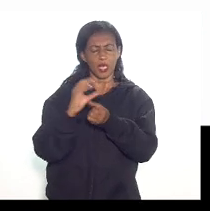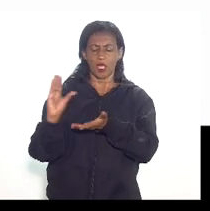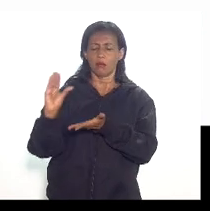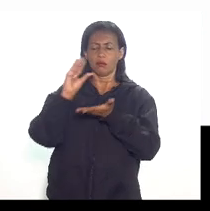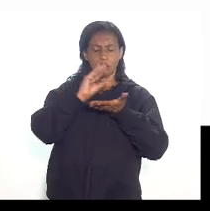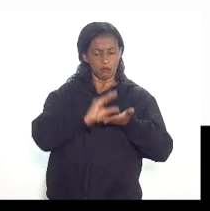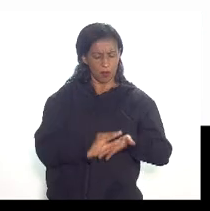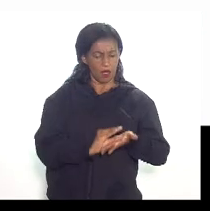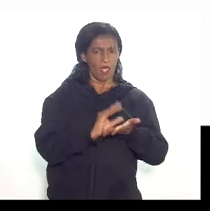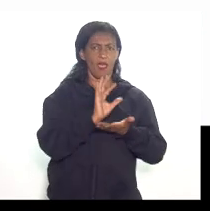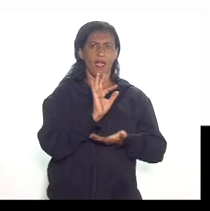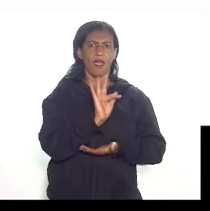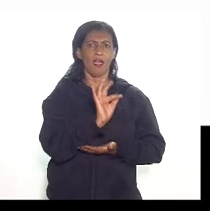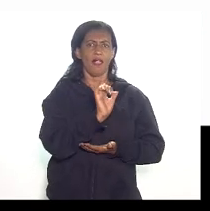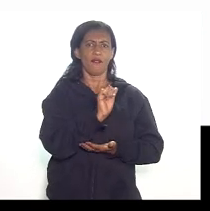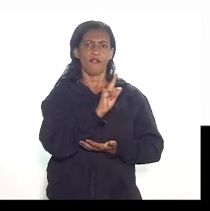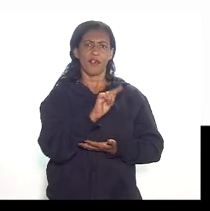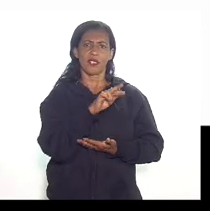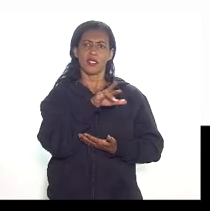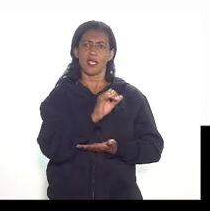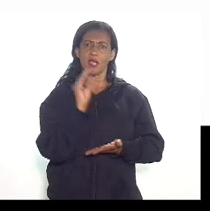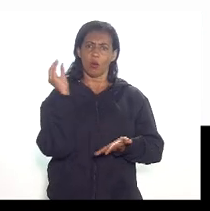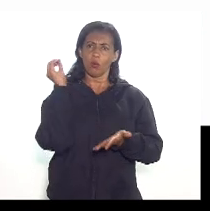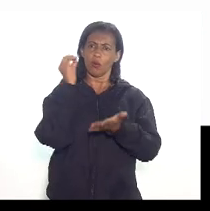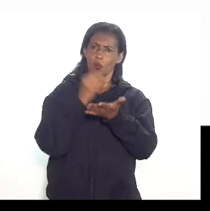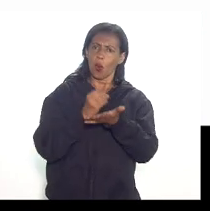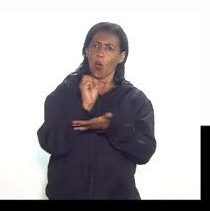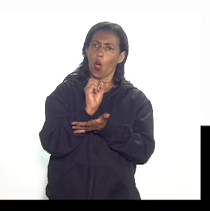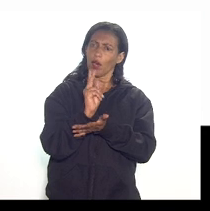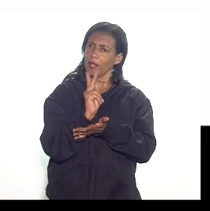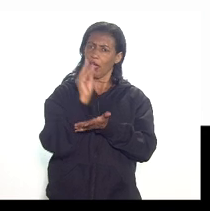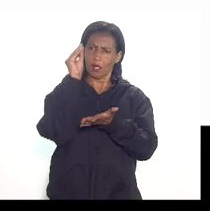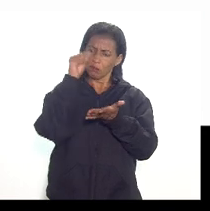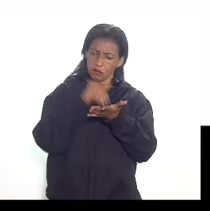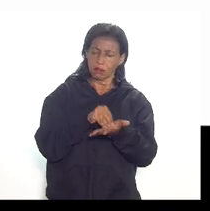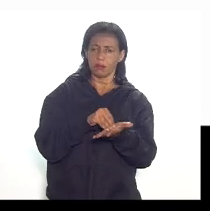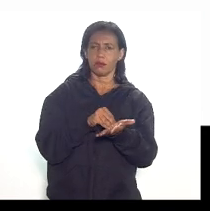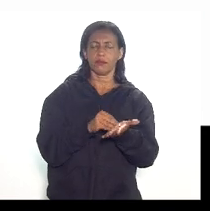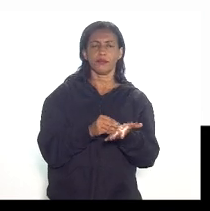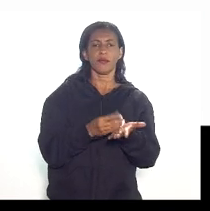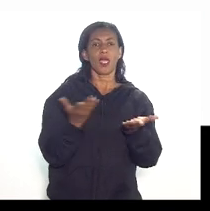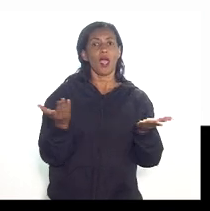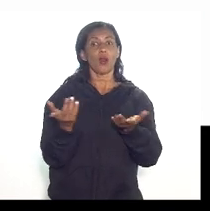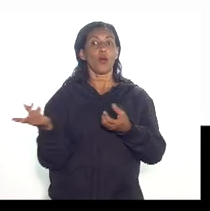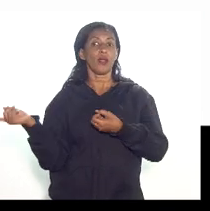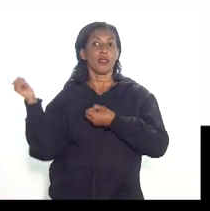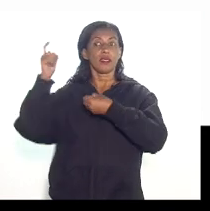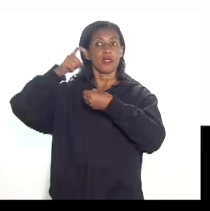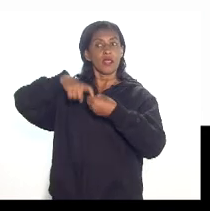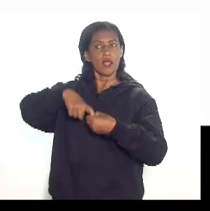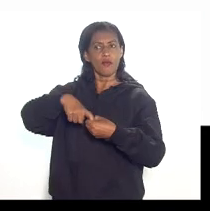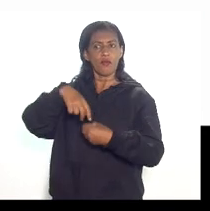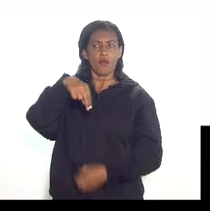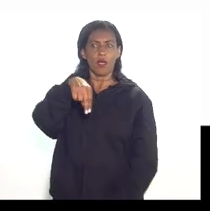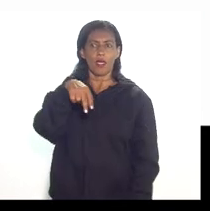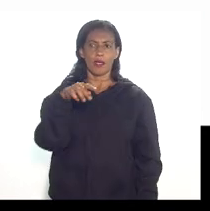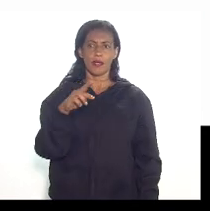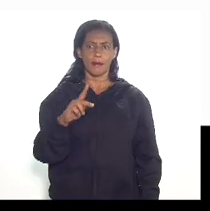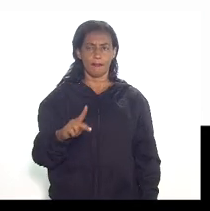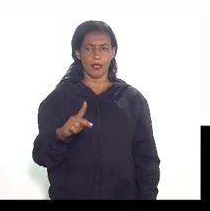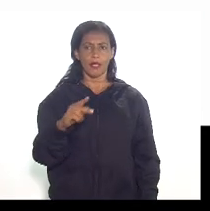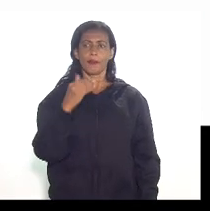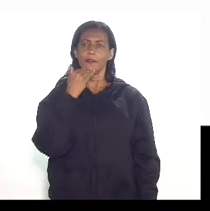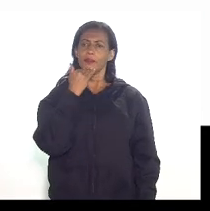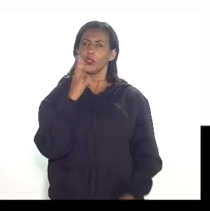fazenda deu ok e nós devolvemos para a ANP mas voltando para a ANP a ANP pede para que os pedidos